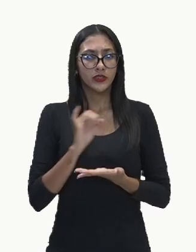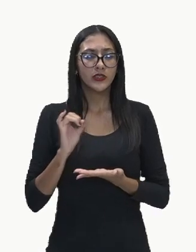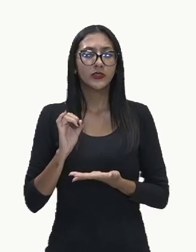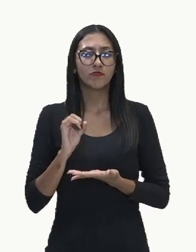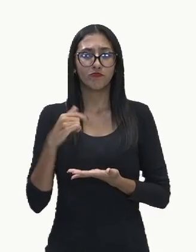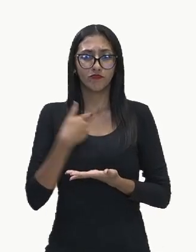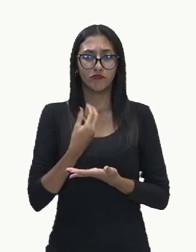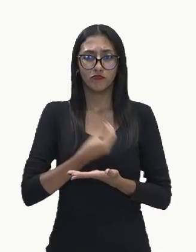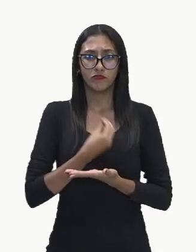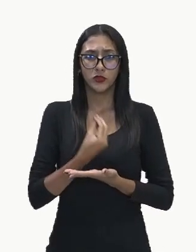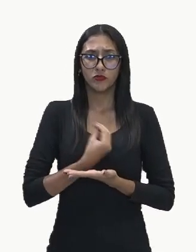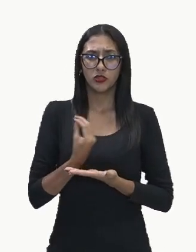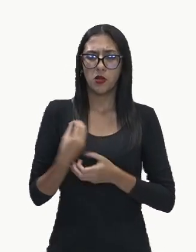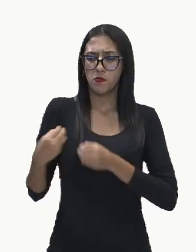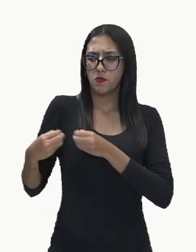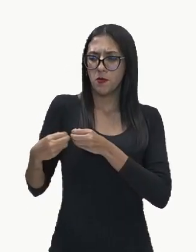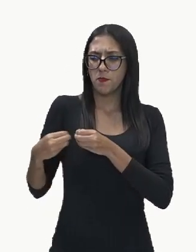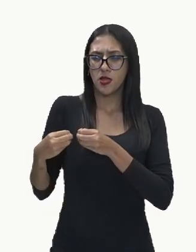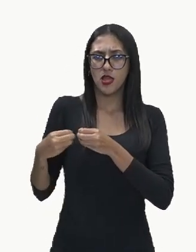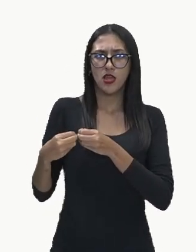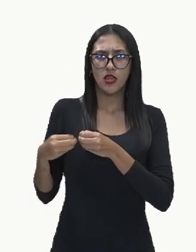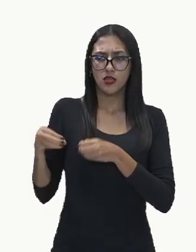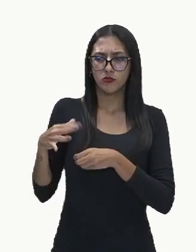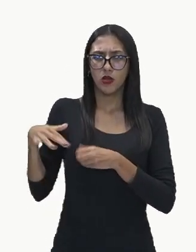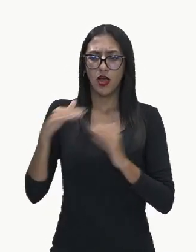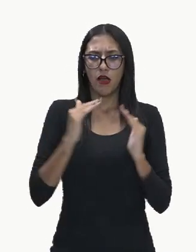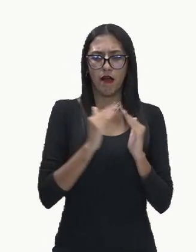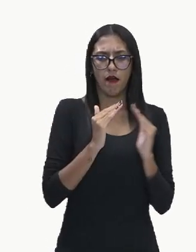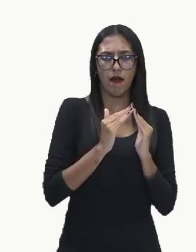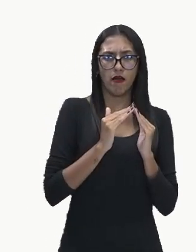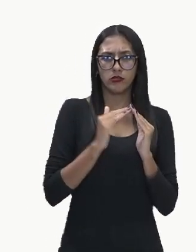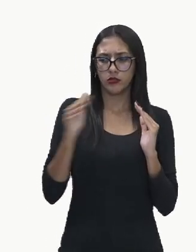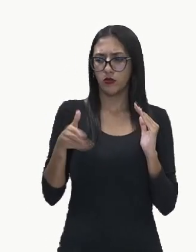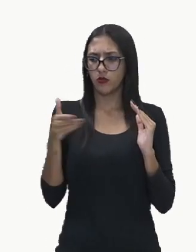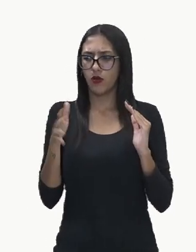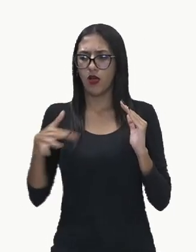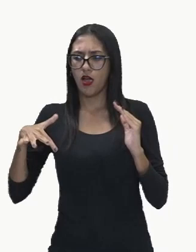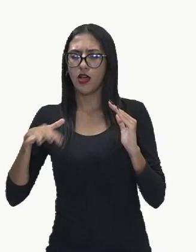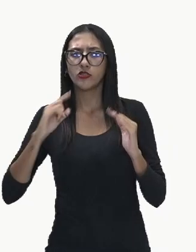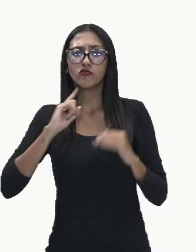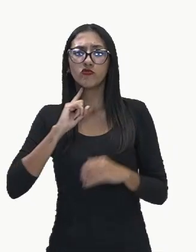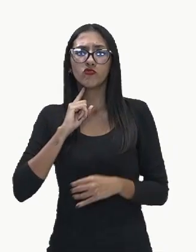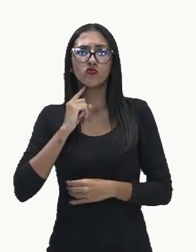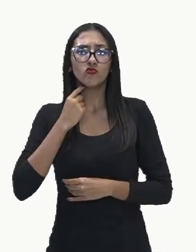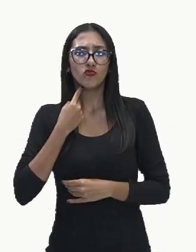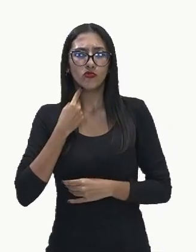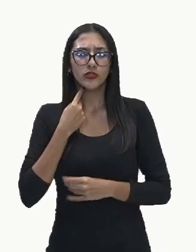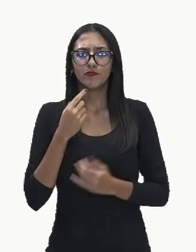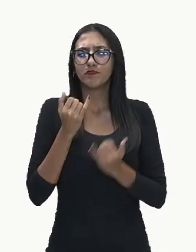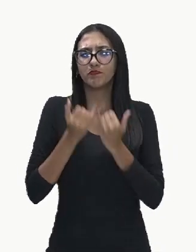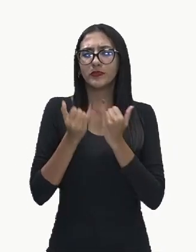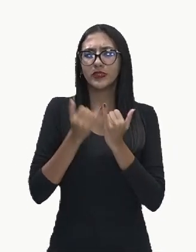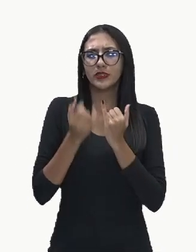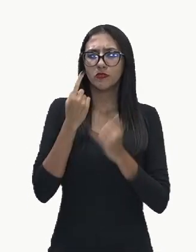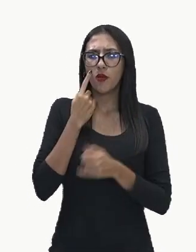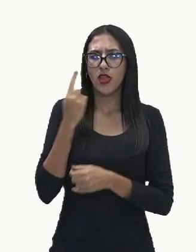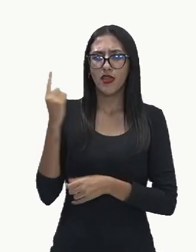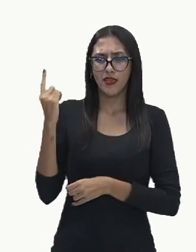mais perto nós moramos de depósitos de lixo e aqui especialmente desses que são